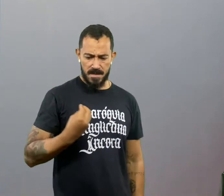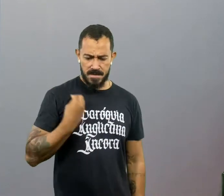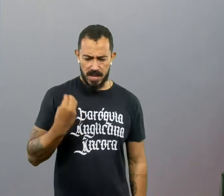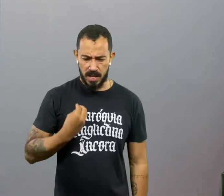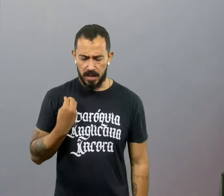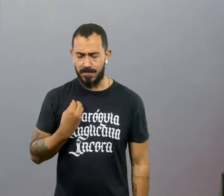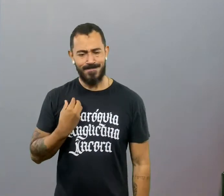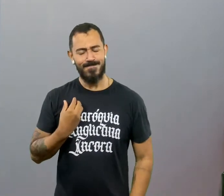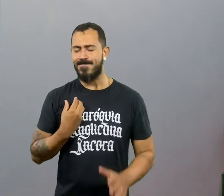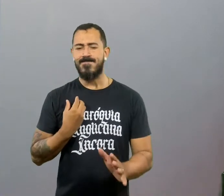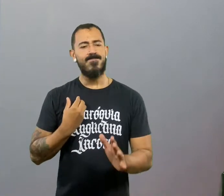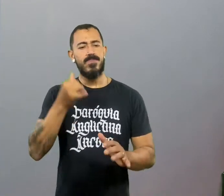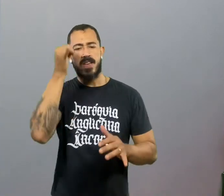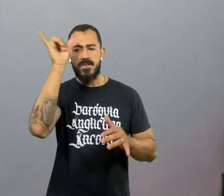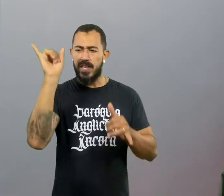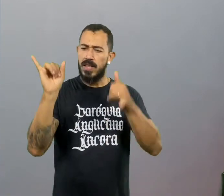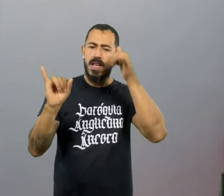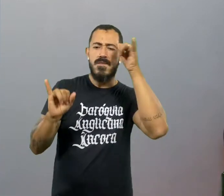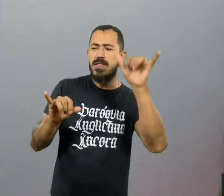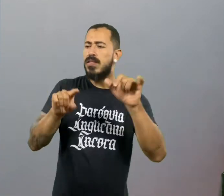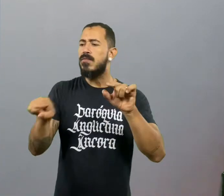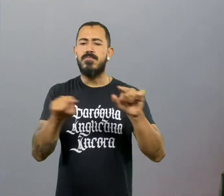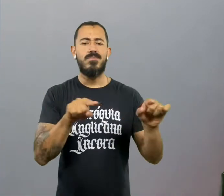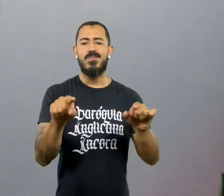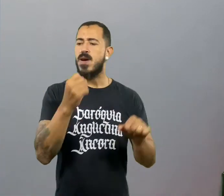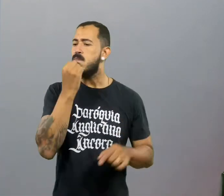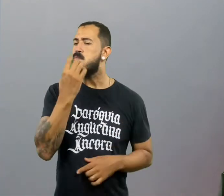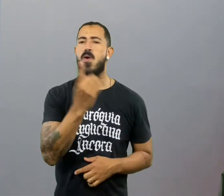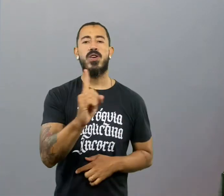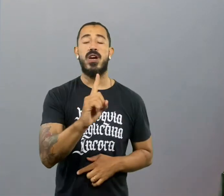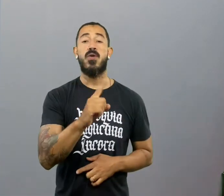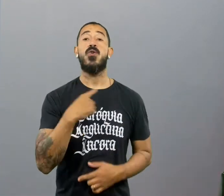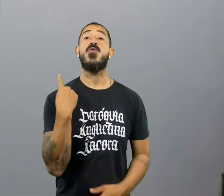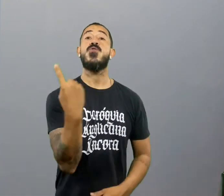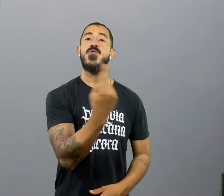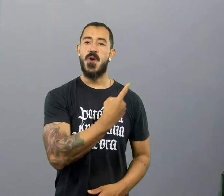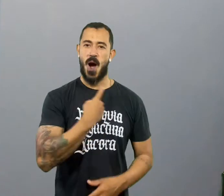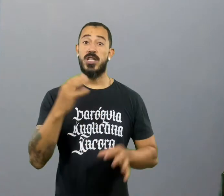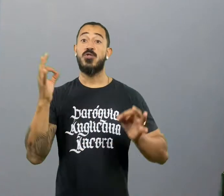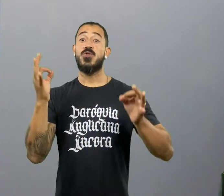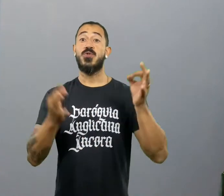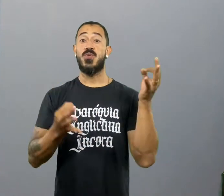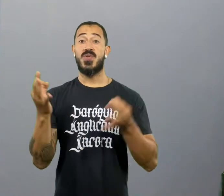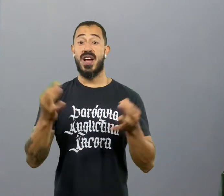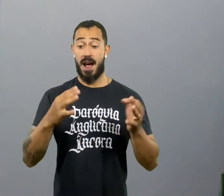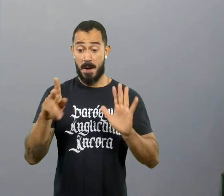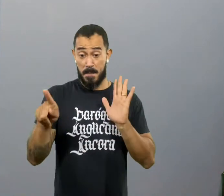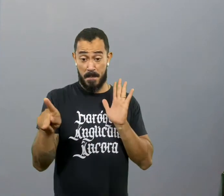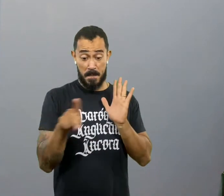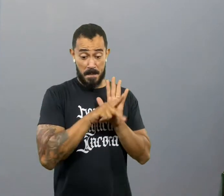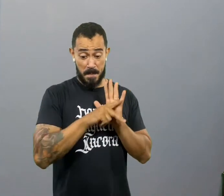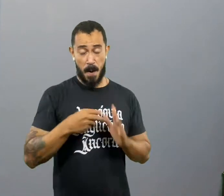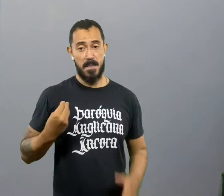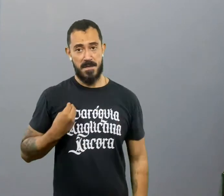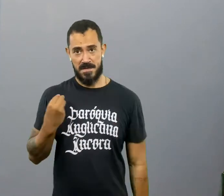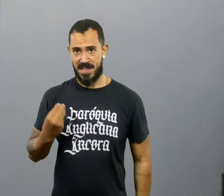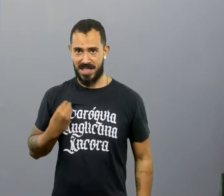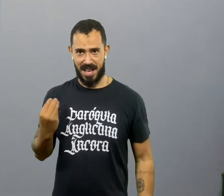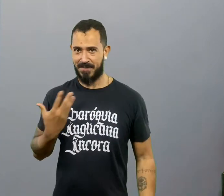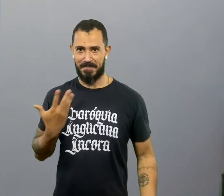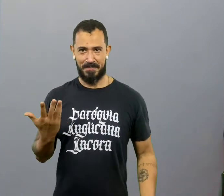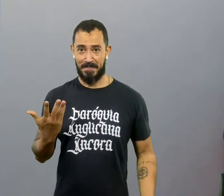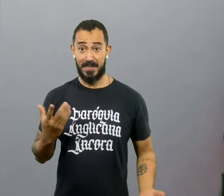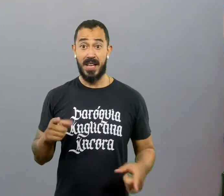isso aqui que eu carrego não é bom. Só a prudência quando você é capaz de fazer isso. Ser um bom juiz de si mesmo